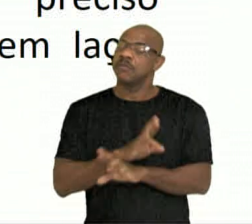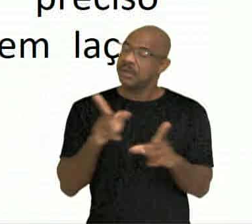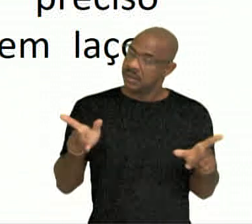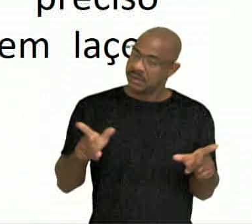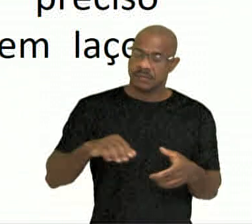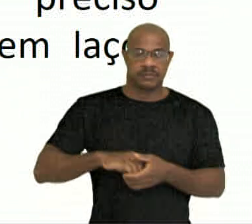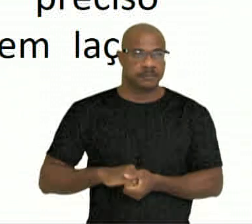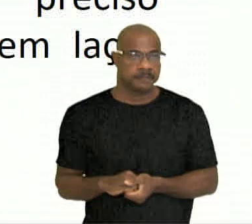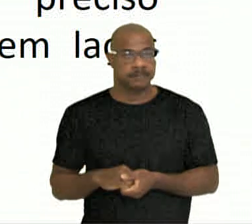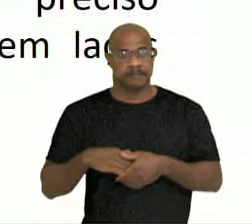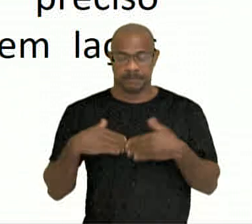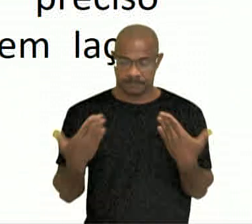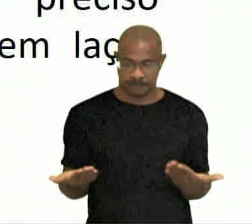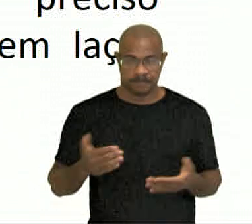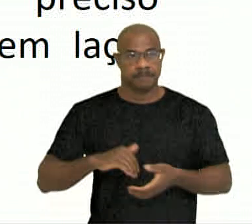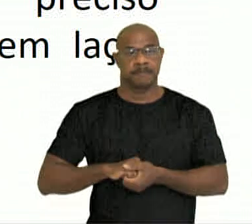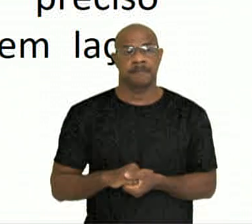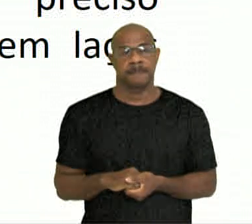sensível.